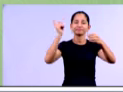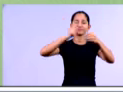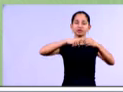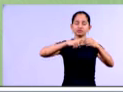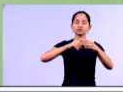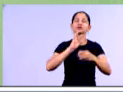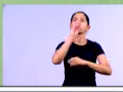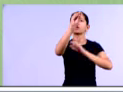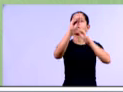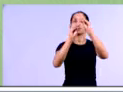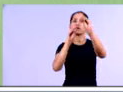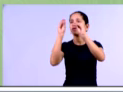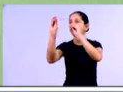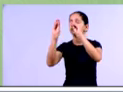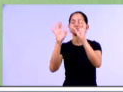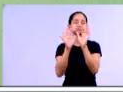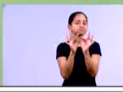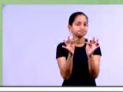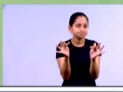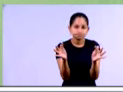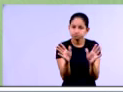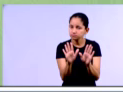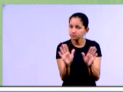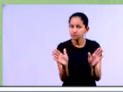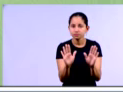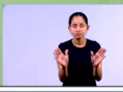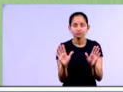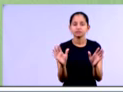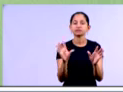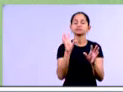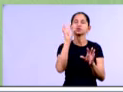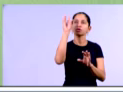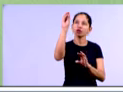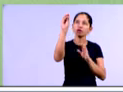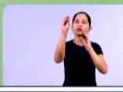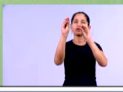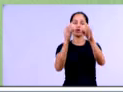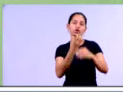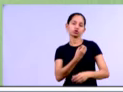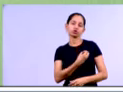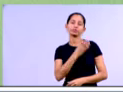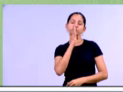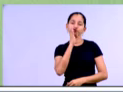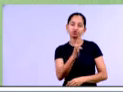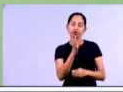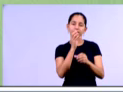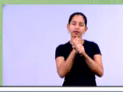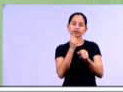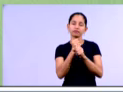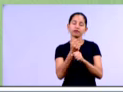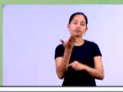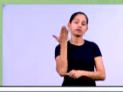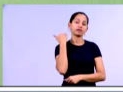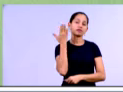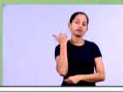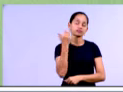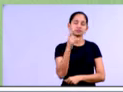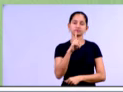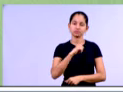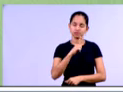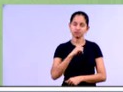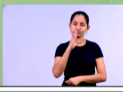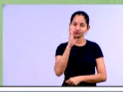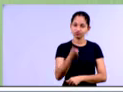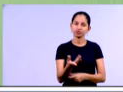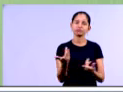Então, aqui estão os fatores, né, que foram calculados, né, os números que foram calculados a partir do X1, X2, X3,